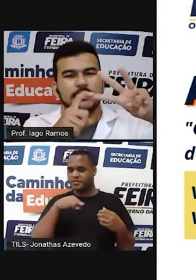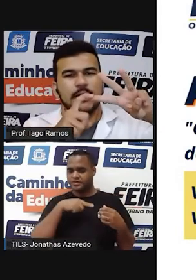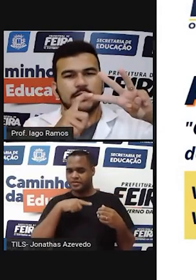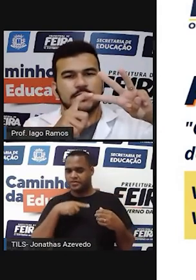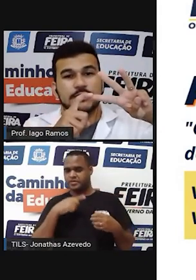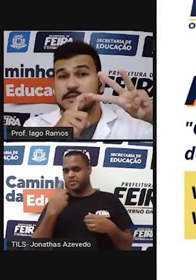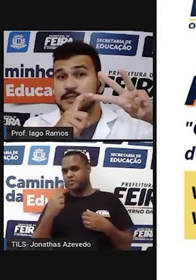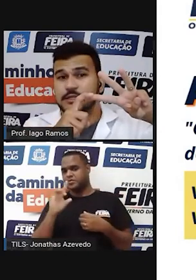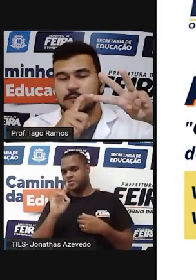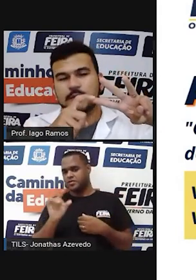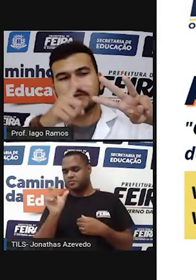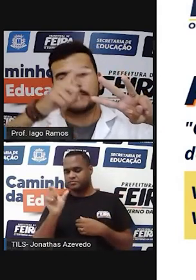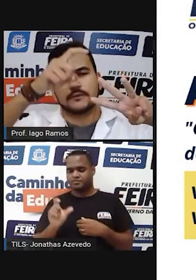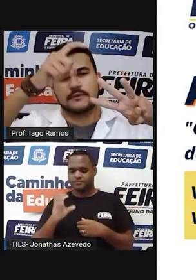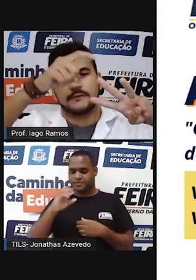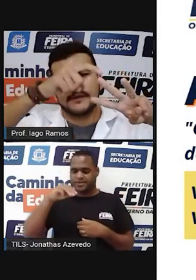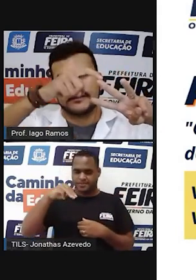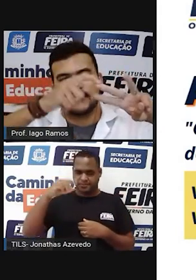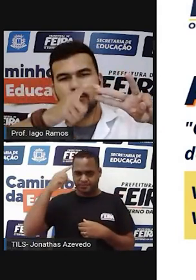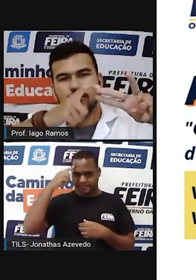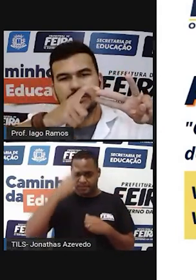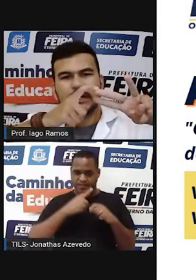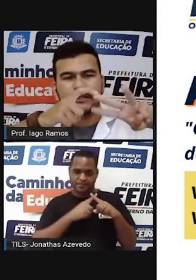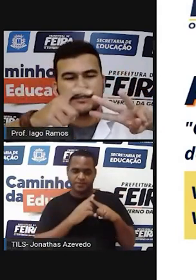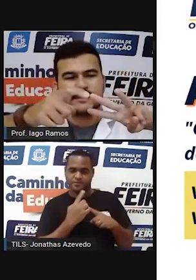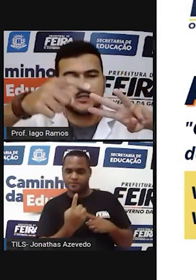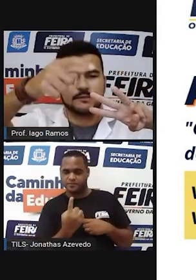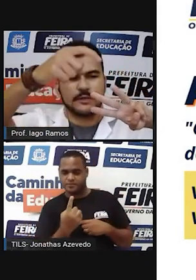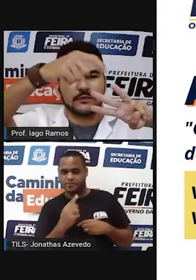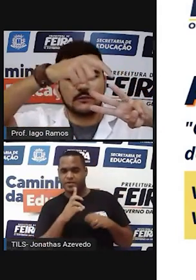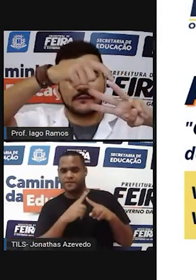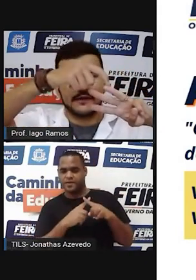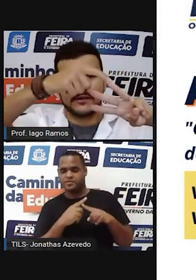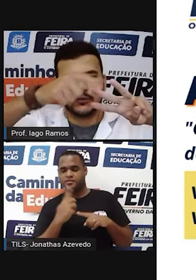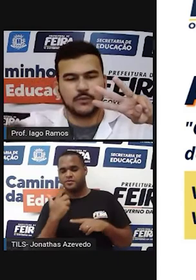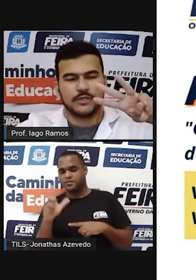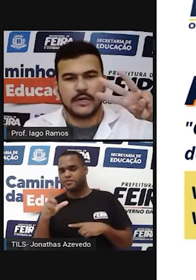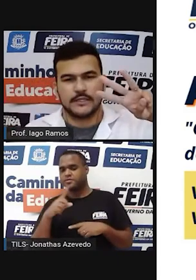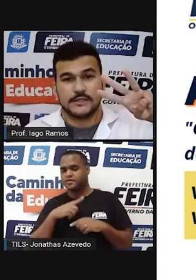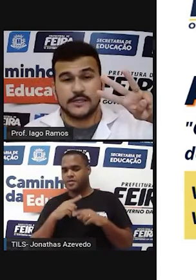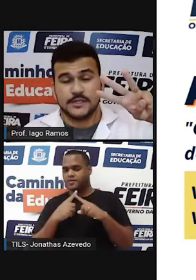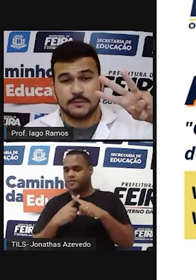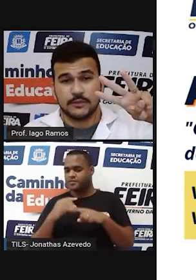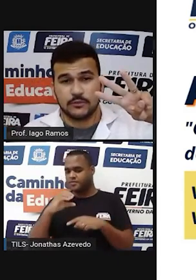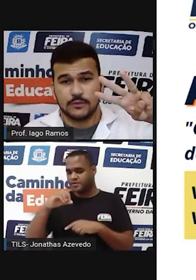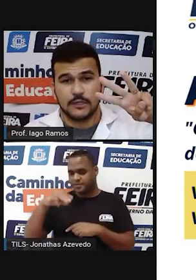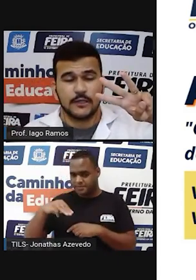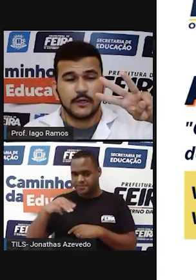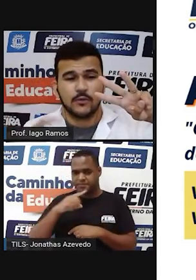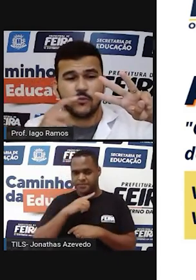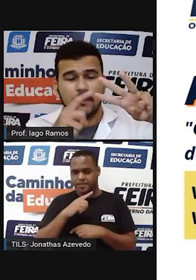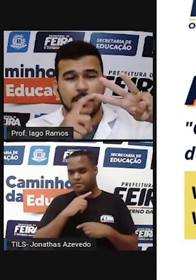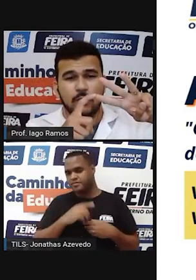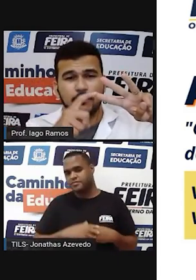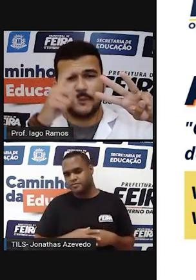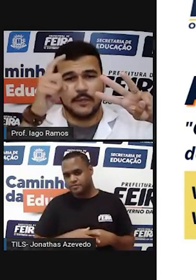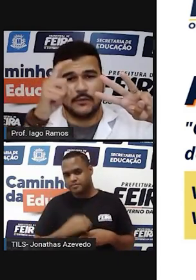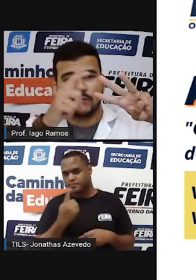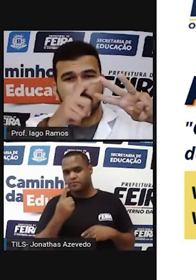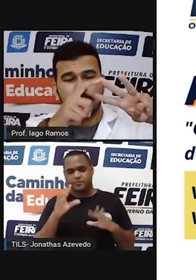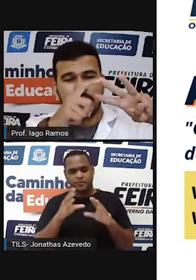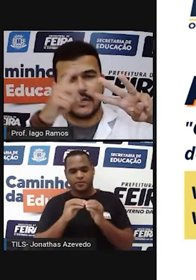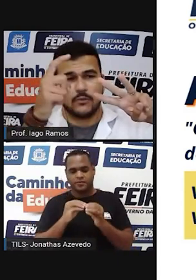uma unidade de centímetro, vezes uma unidade de centímetro, vezes uma unidade de centímetro, uma para